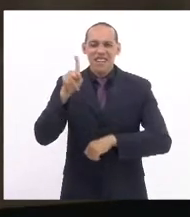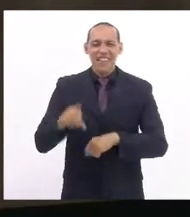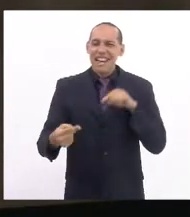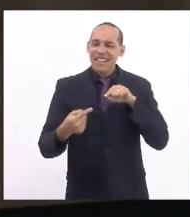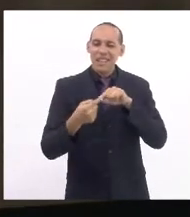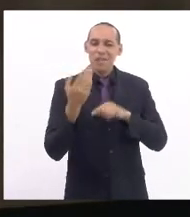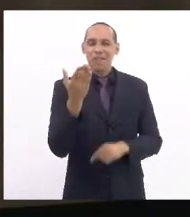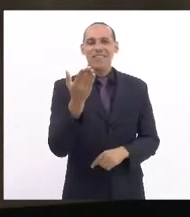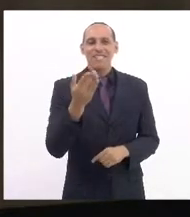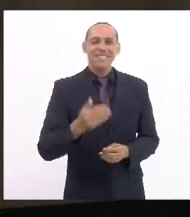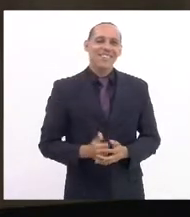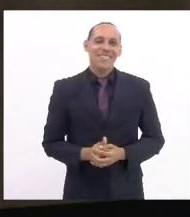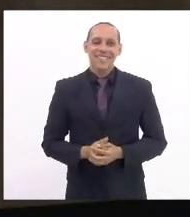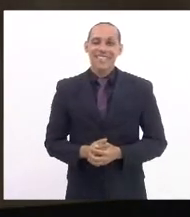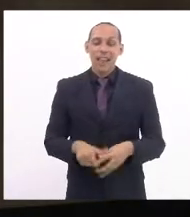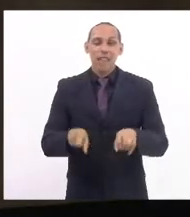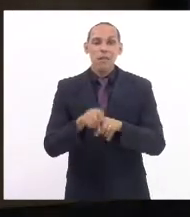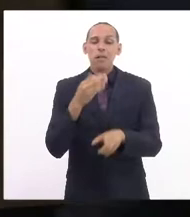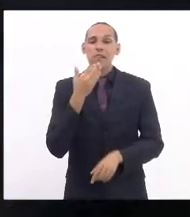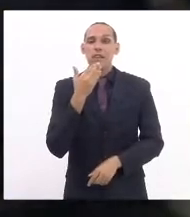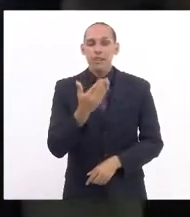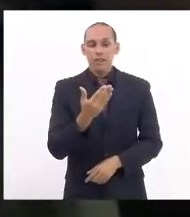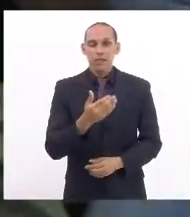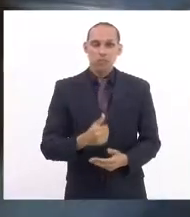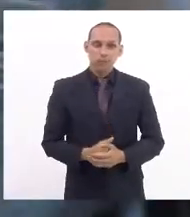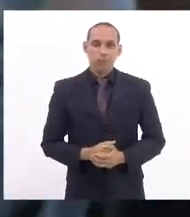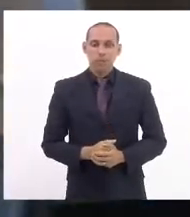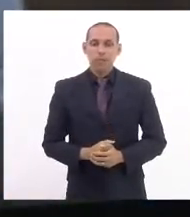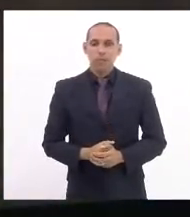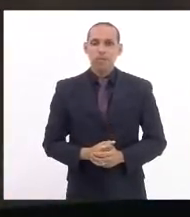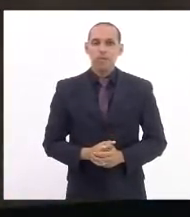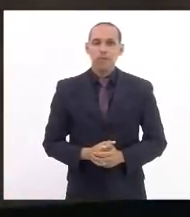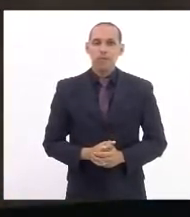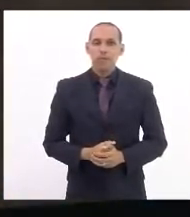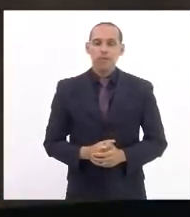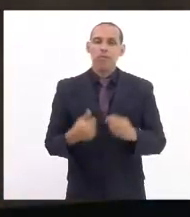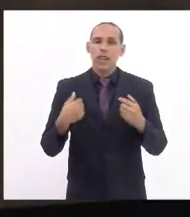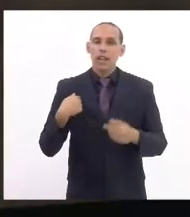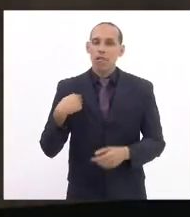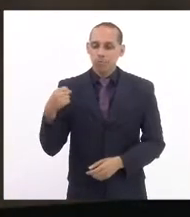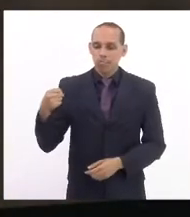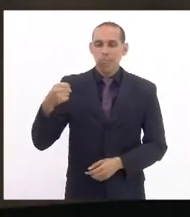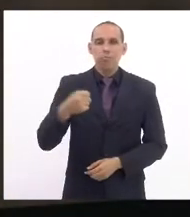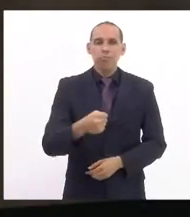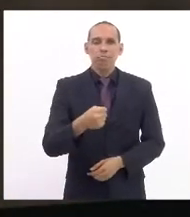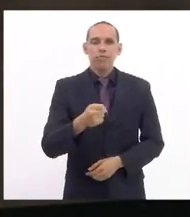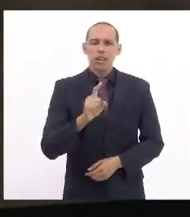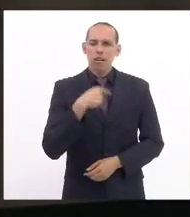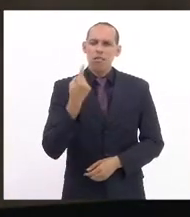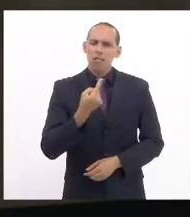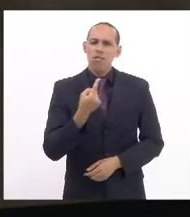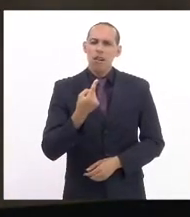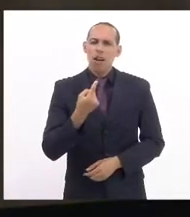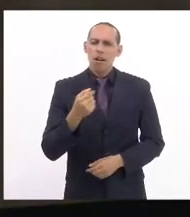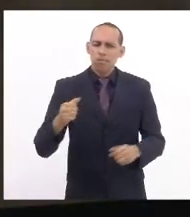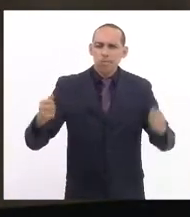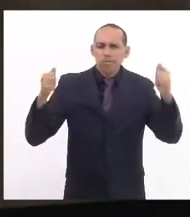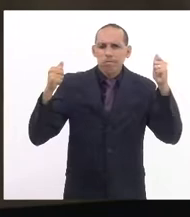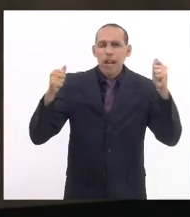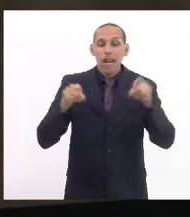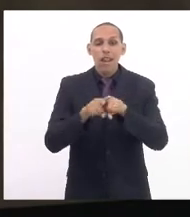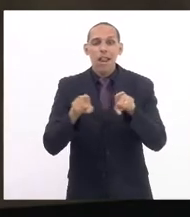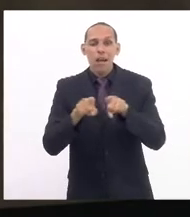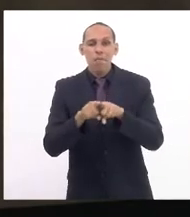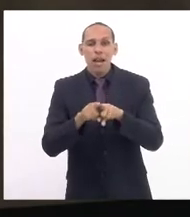muito bem. e pedir à vossa excelência, eu trago não só a nossa manifestação, mas também da deputada